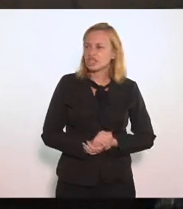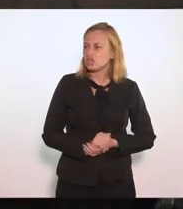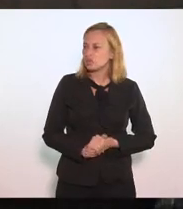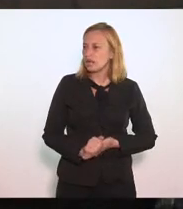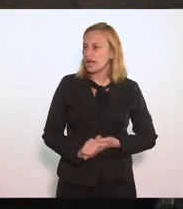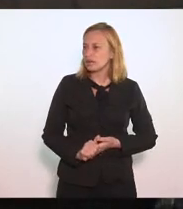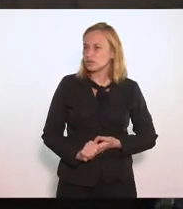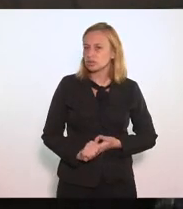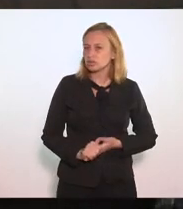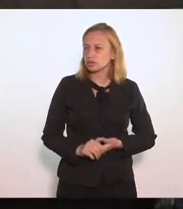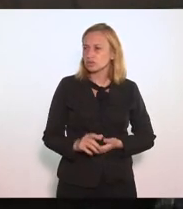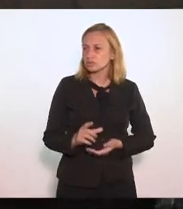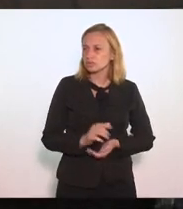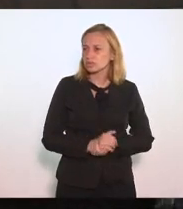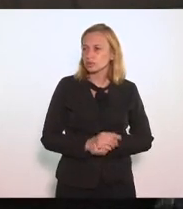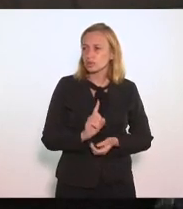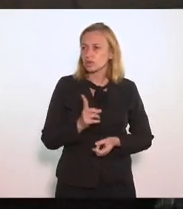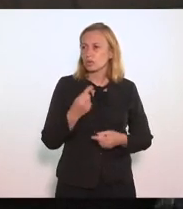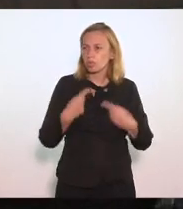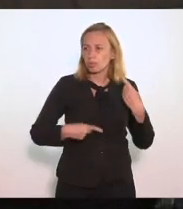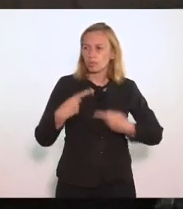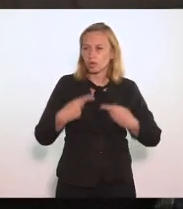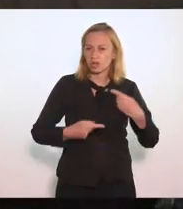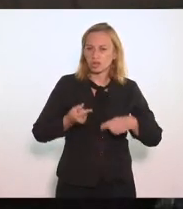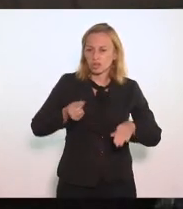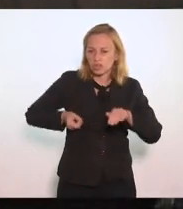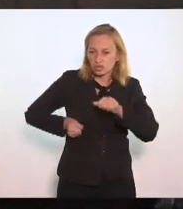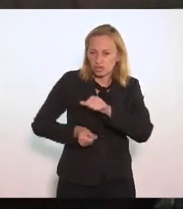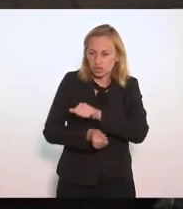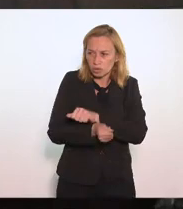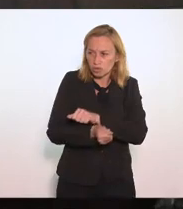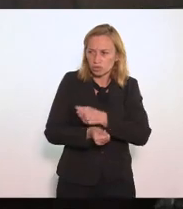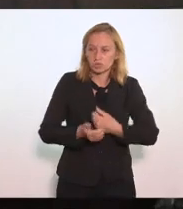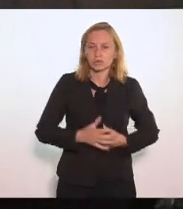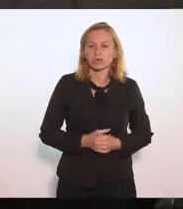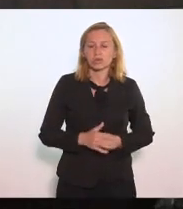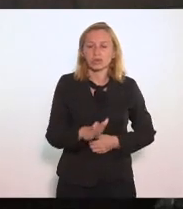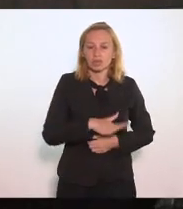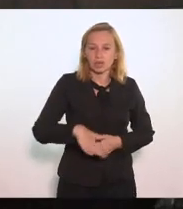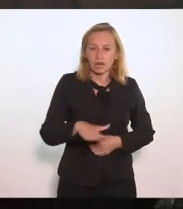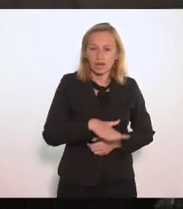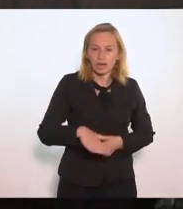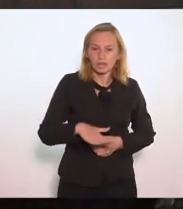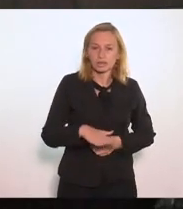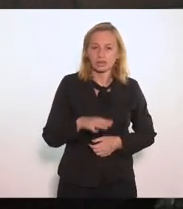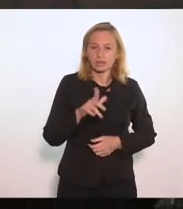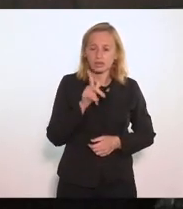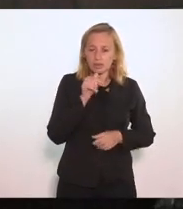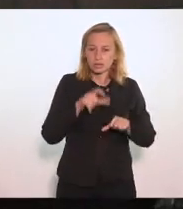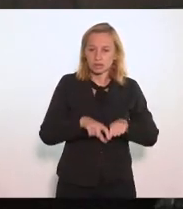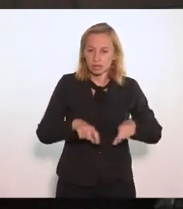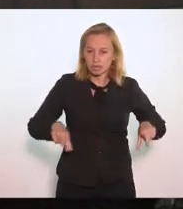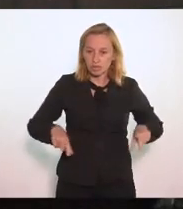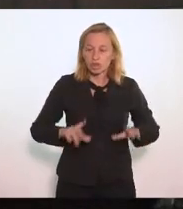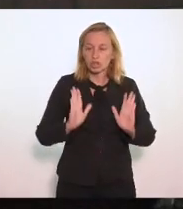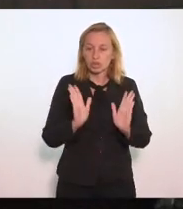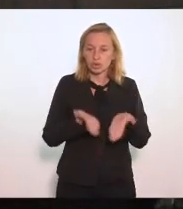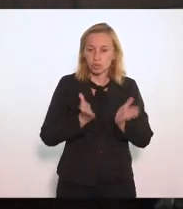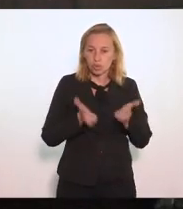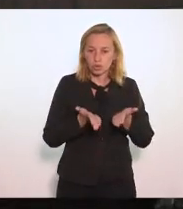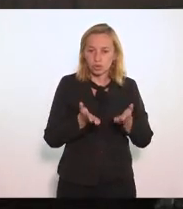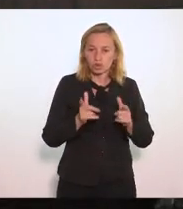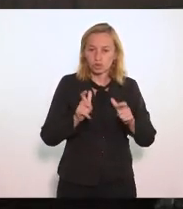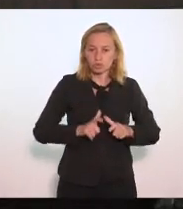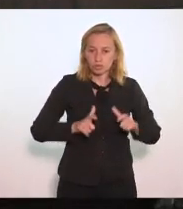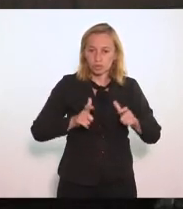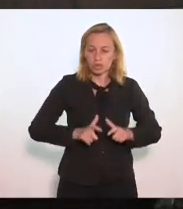Não uma política De investimento Na área Do saneamento E hoje Essa região